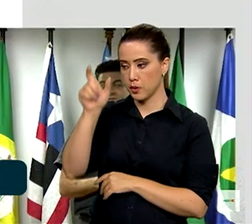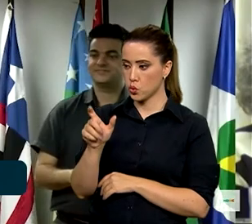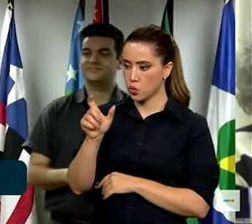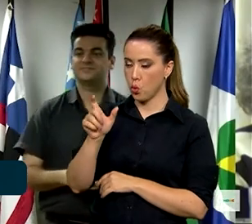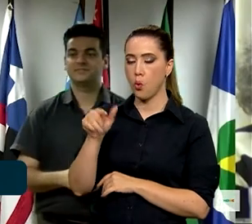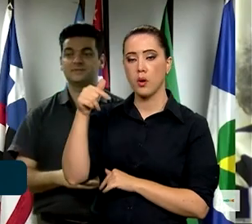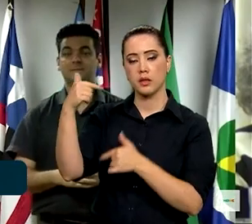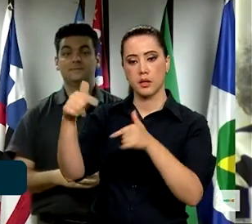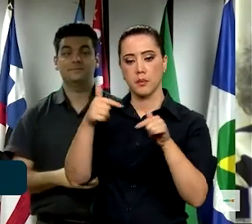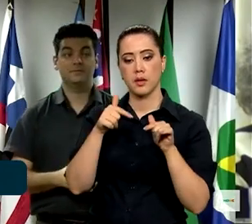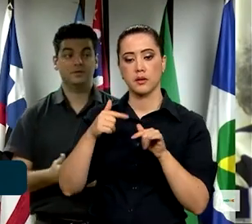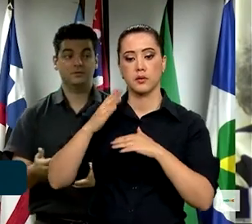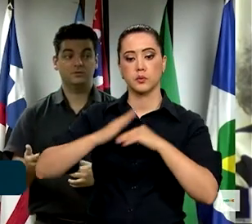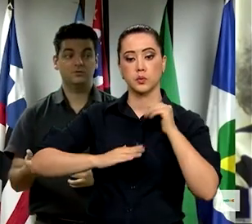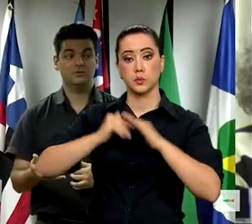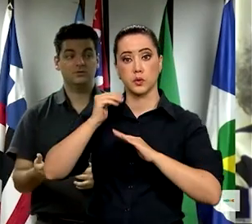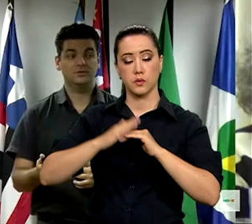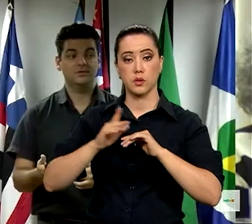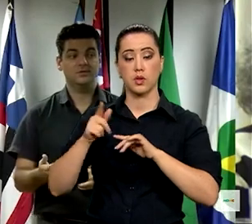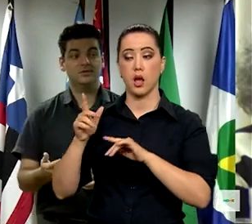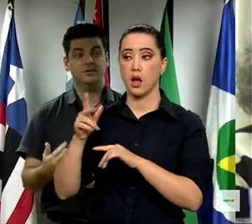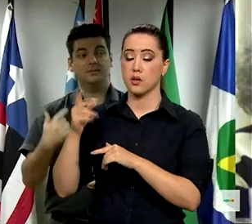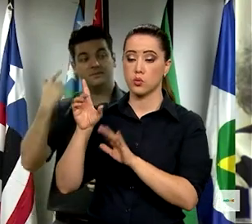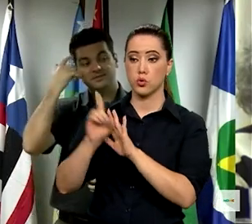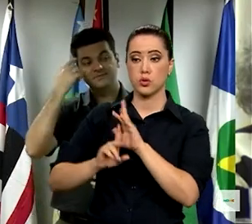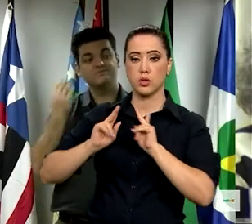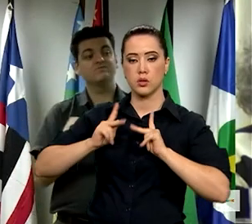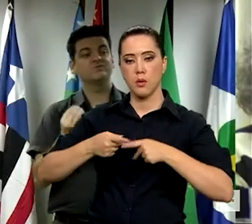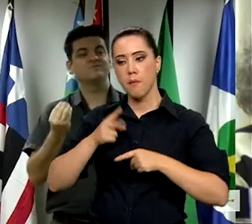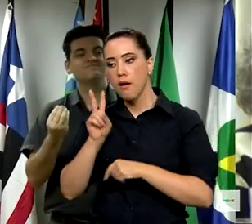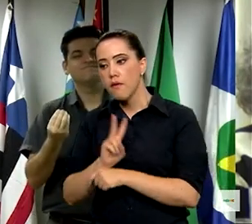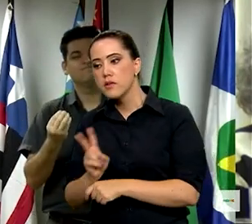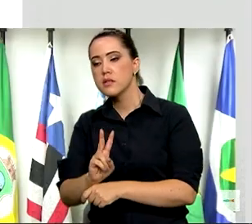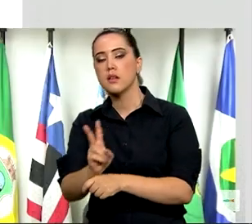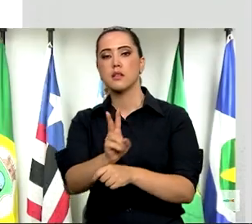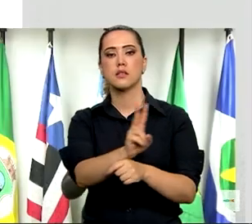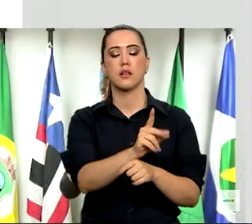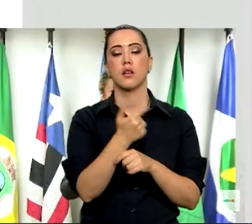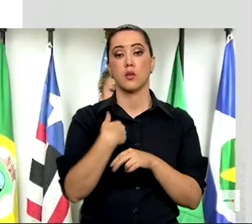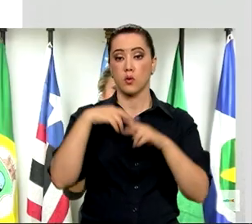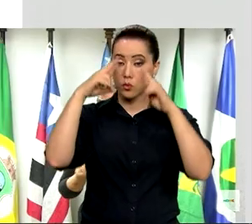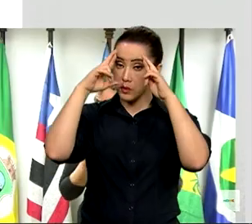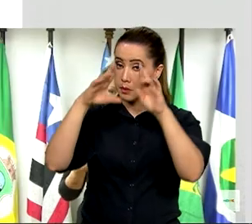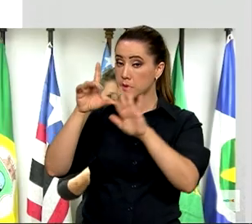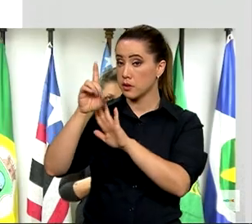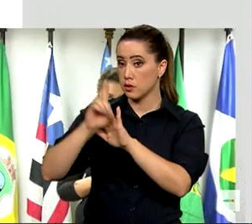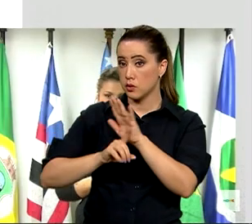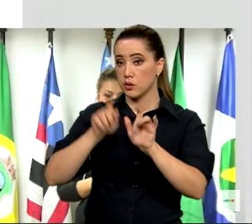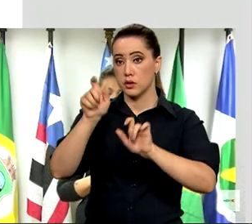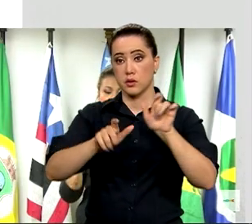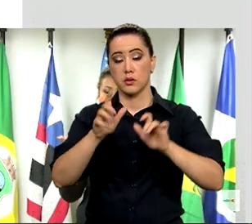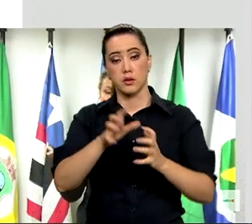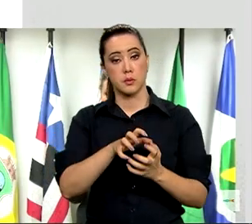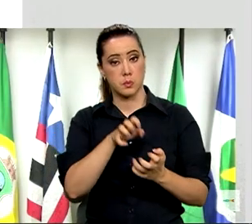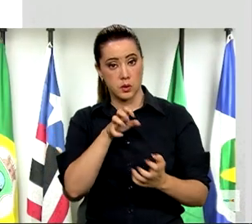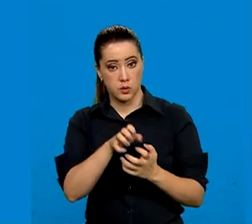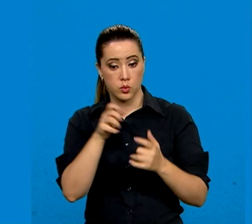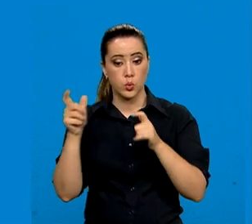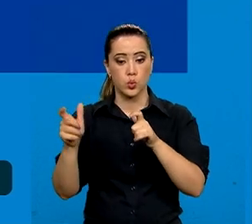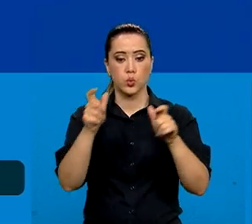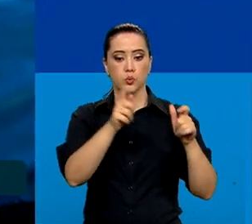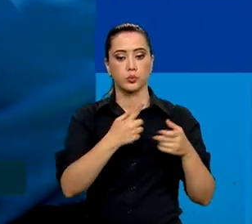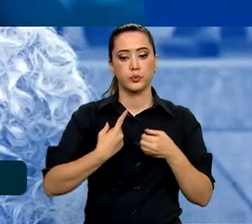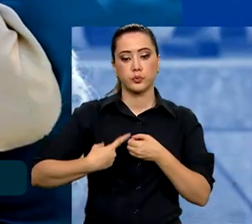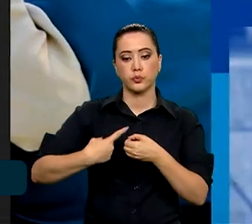Profissionais que irão acompanhar, monitorar e fiscalizar o respeito aos direitos das pessoas idosas nos